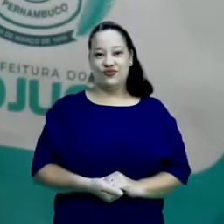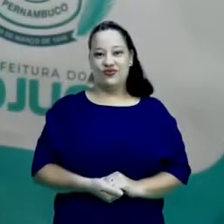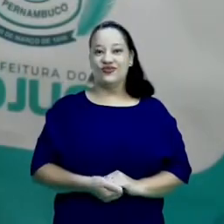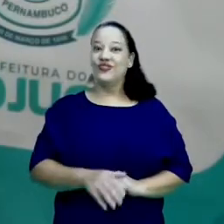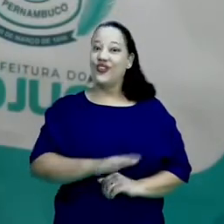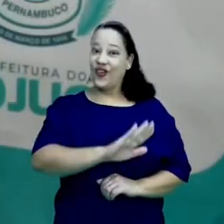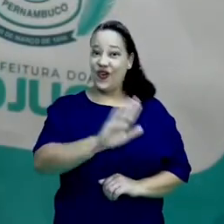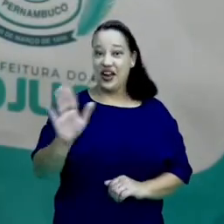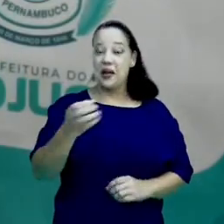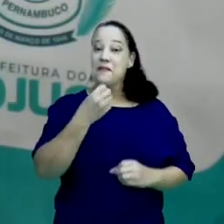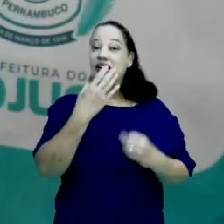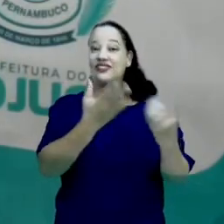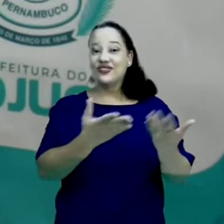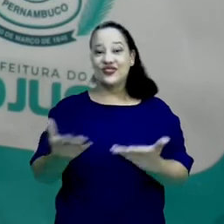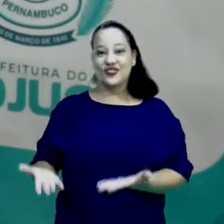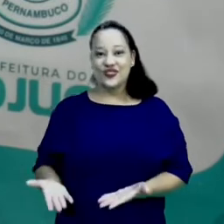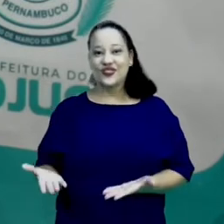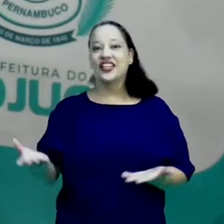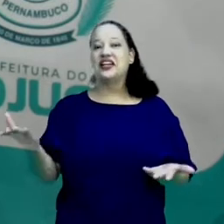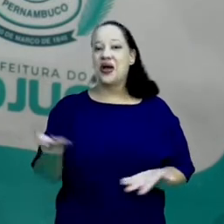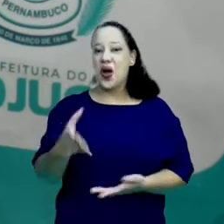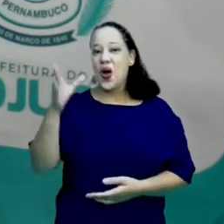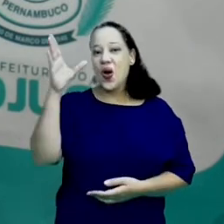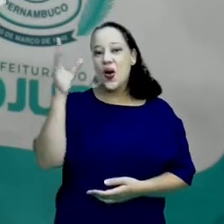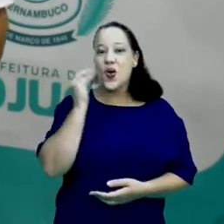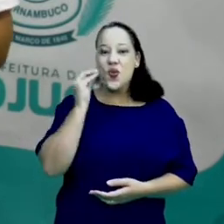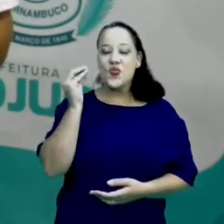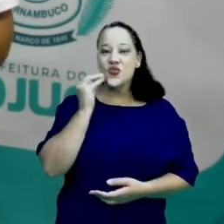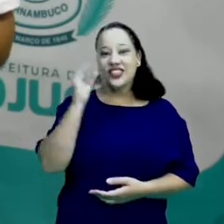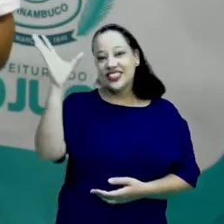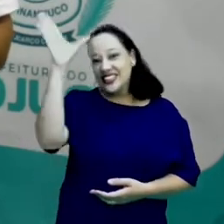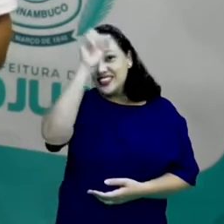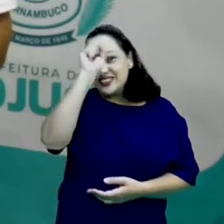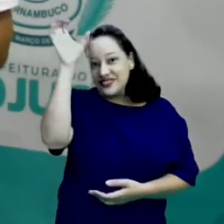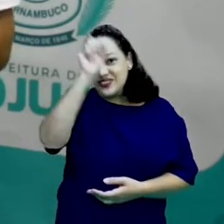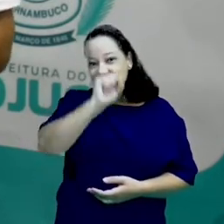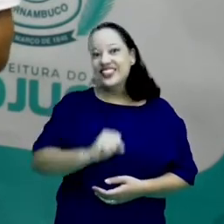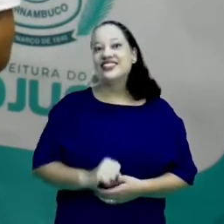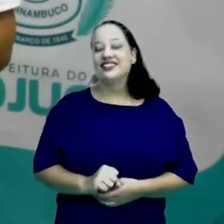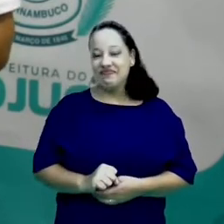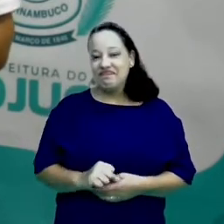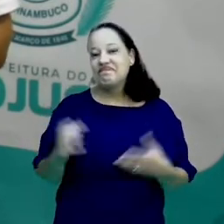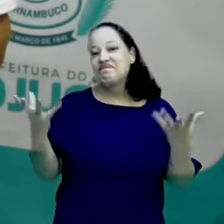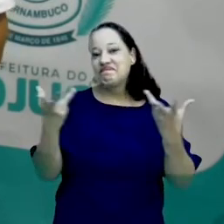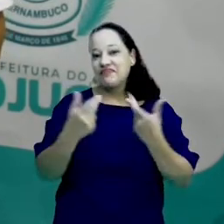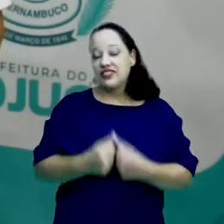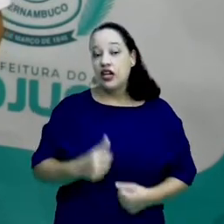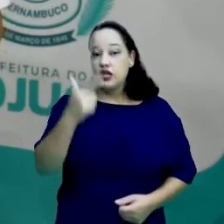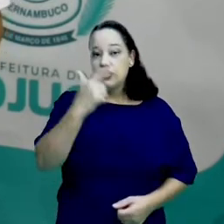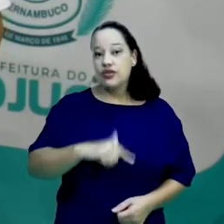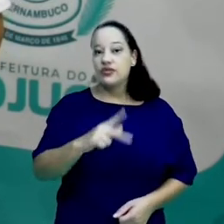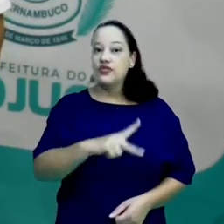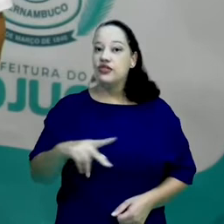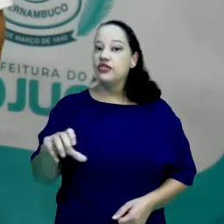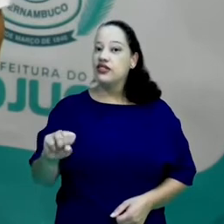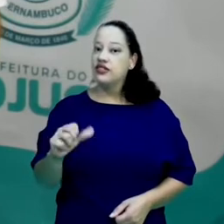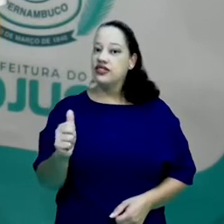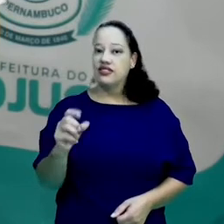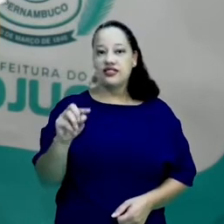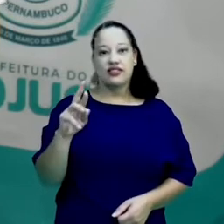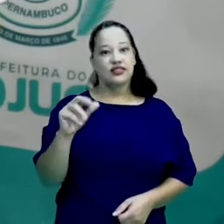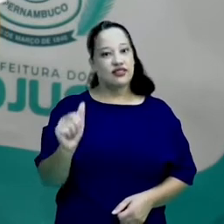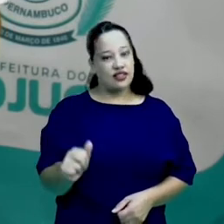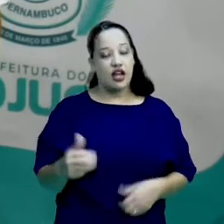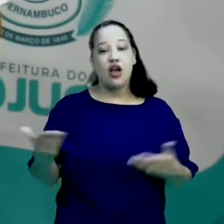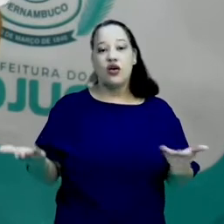Olá, sejam bem-vindos a mais uma incrível oportunidade de aprendizagem. Eu sou a professora Sandra Lopes e estou com